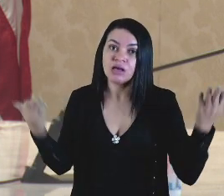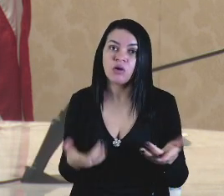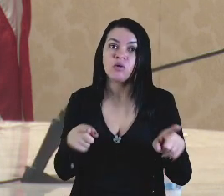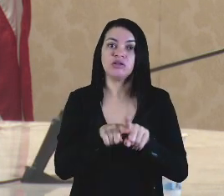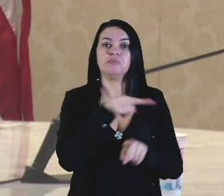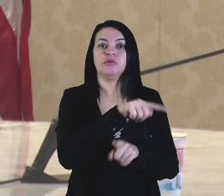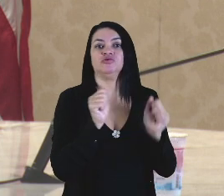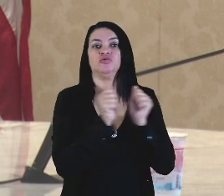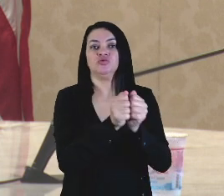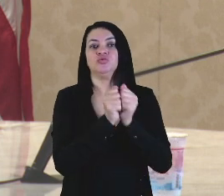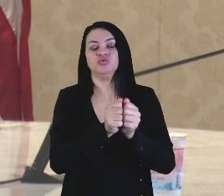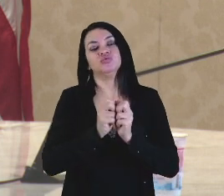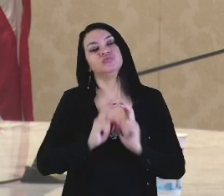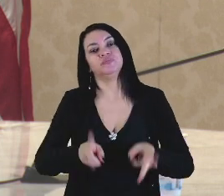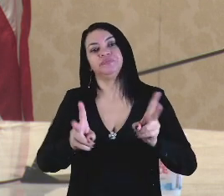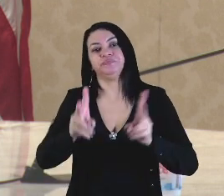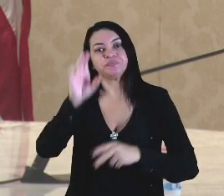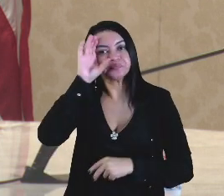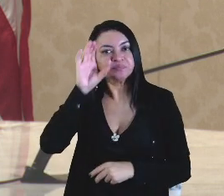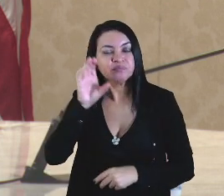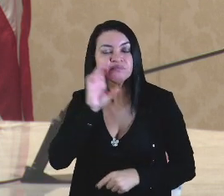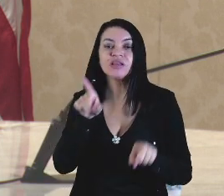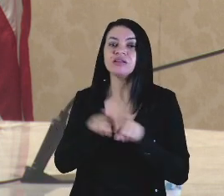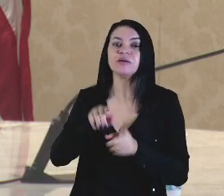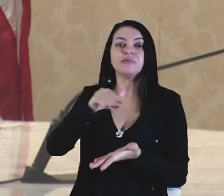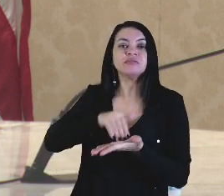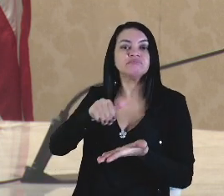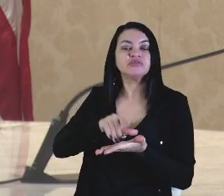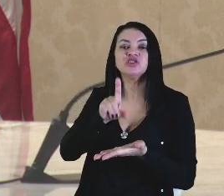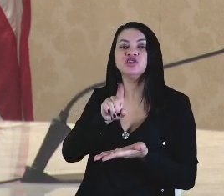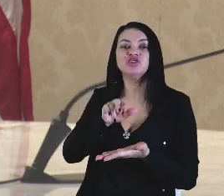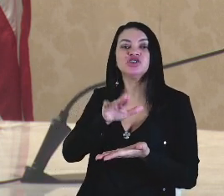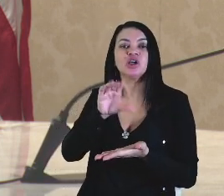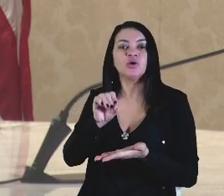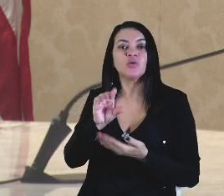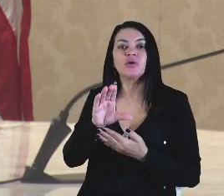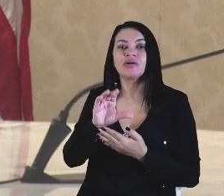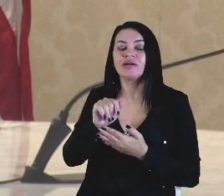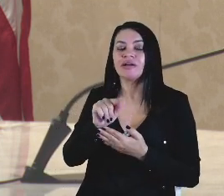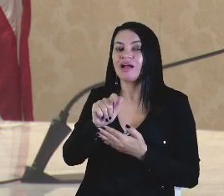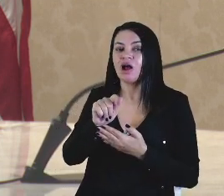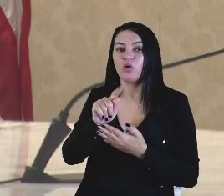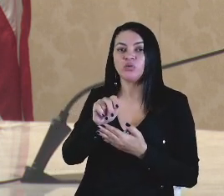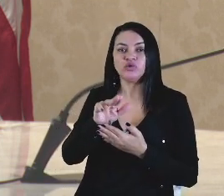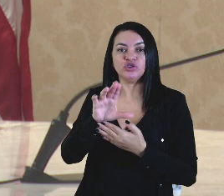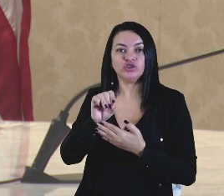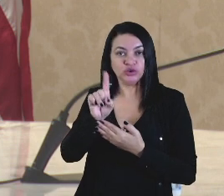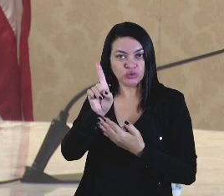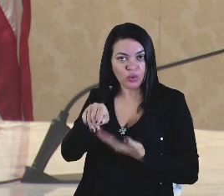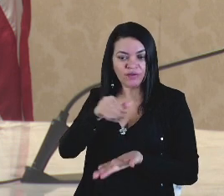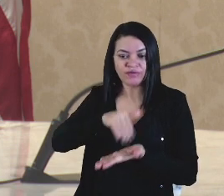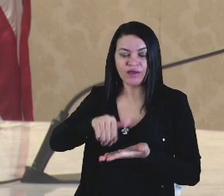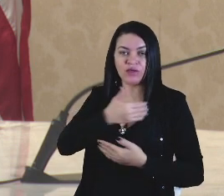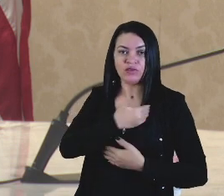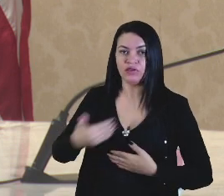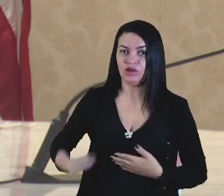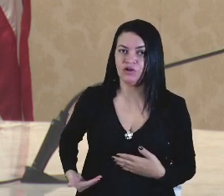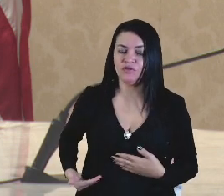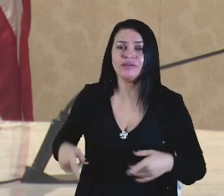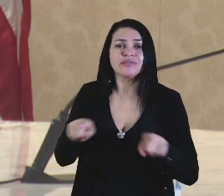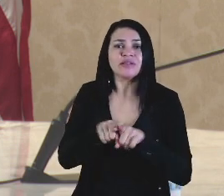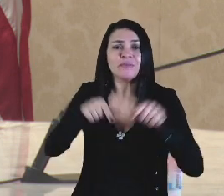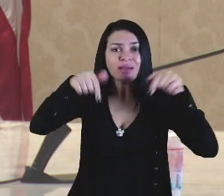agradeço a você, como agradeço aos nossos secretários, Diego Galdino, que é nosso secretário de governo.